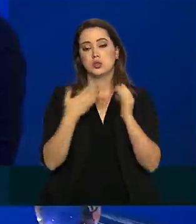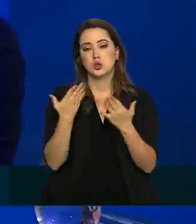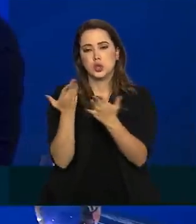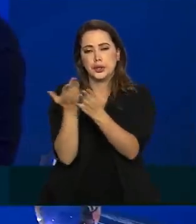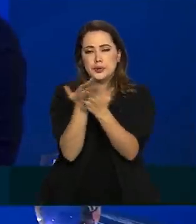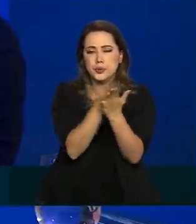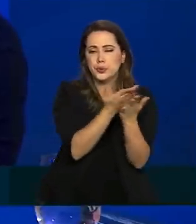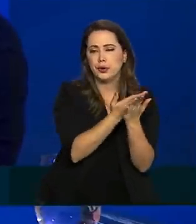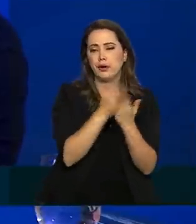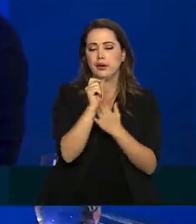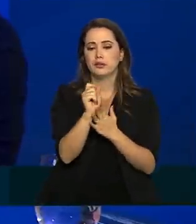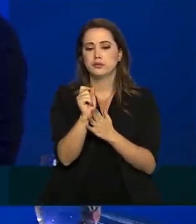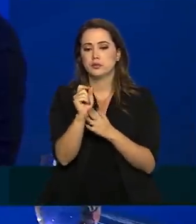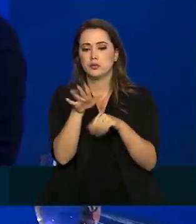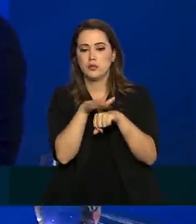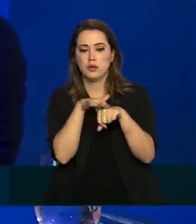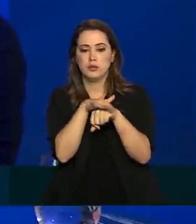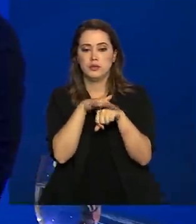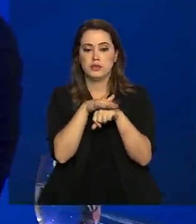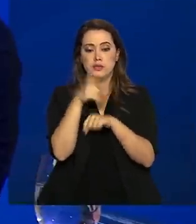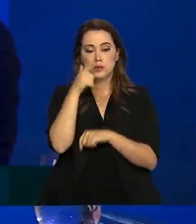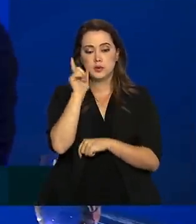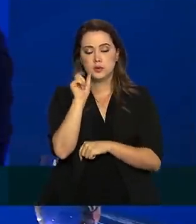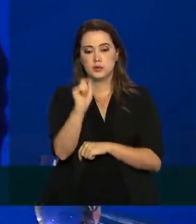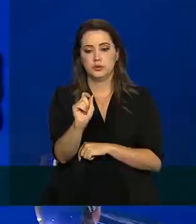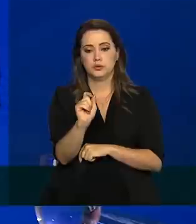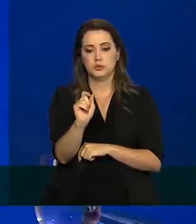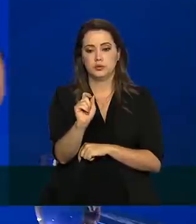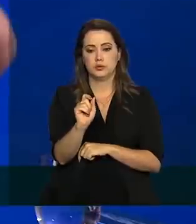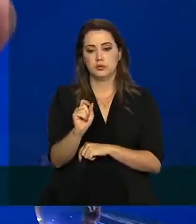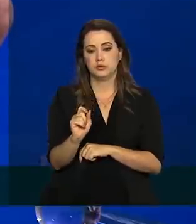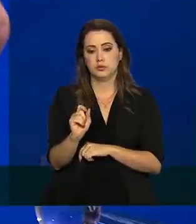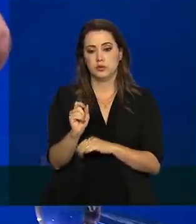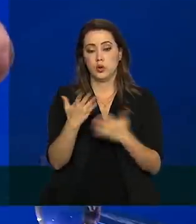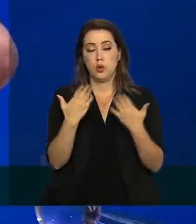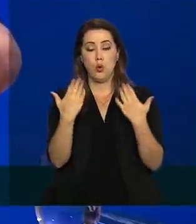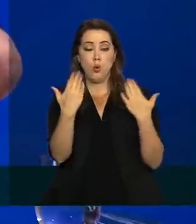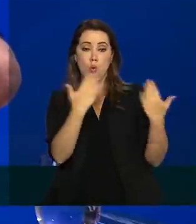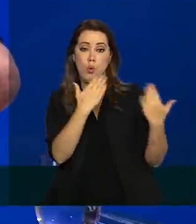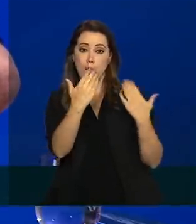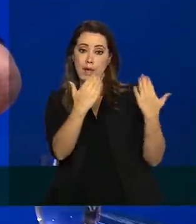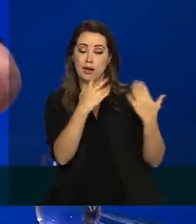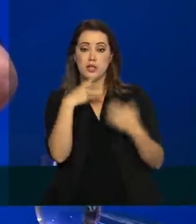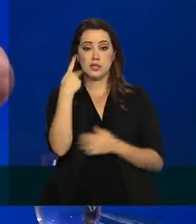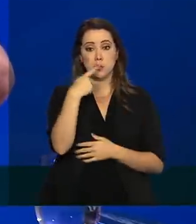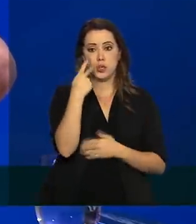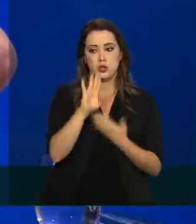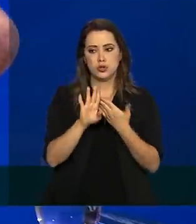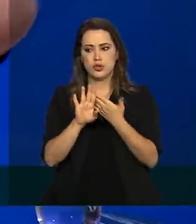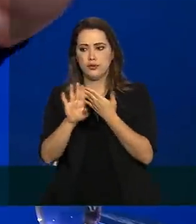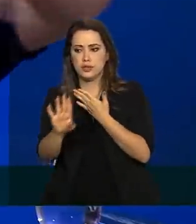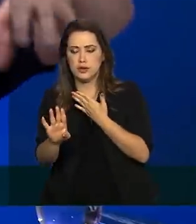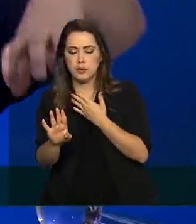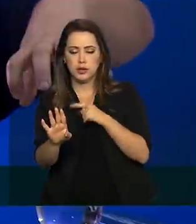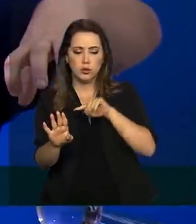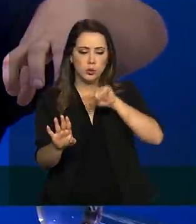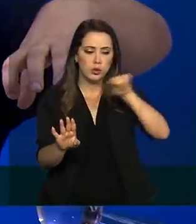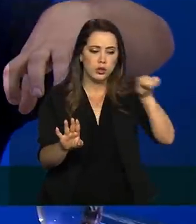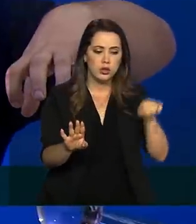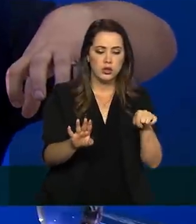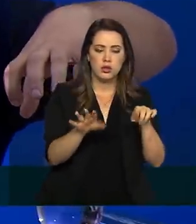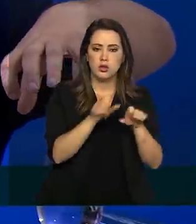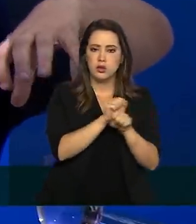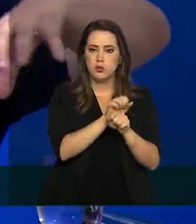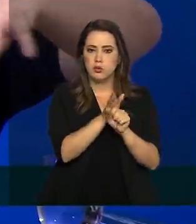análises, conversávamos ontem sobre isso, de qual a relação entre as políticas de distanciamento e a